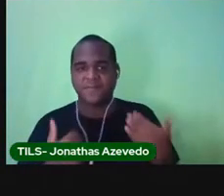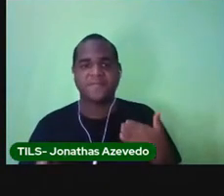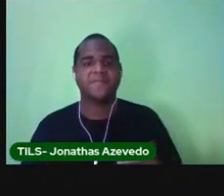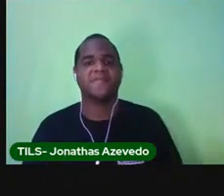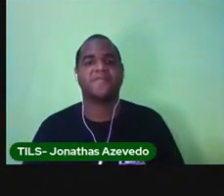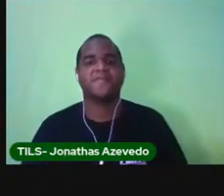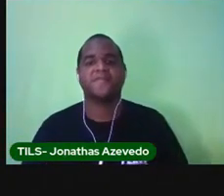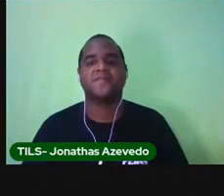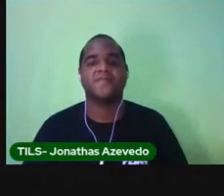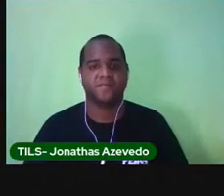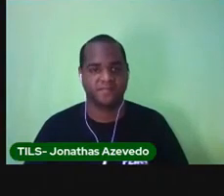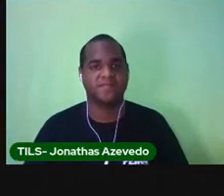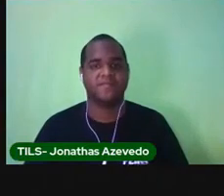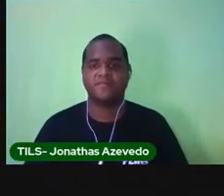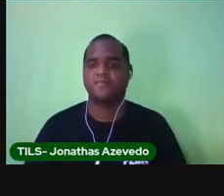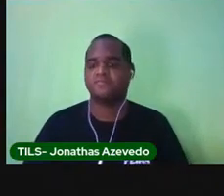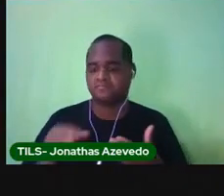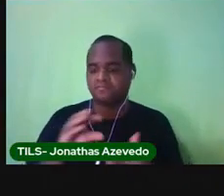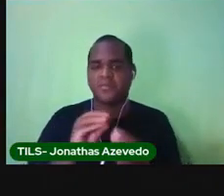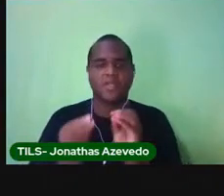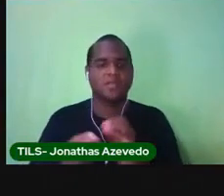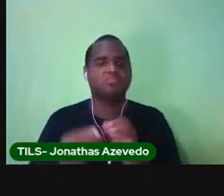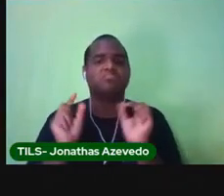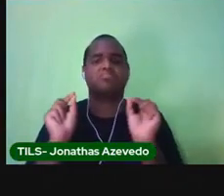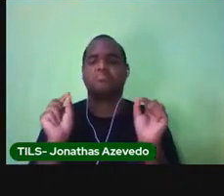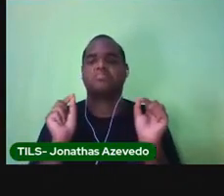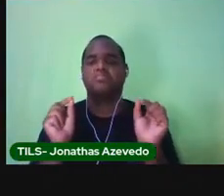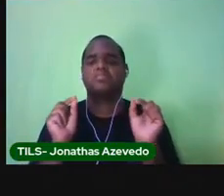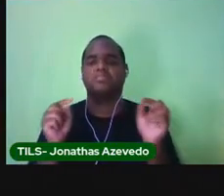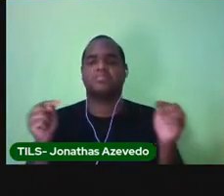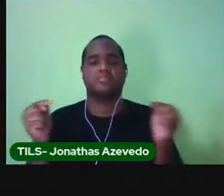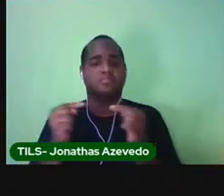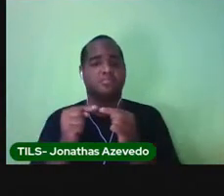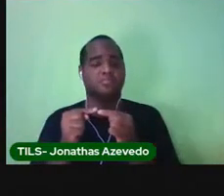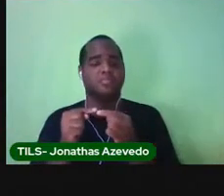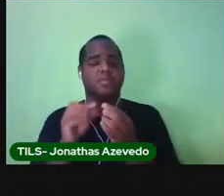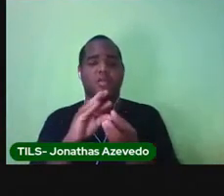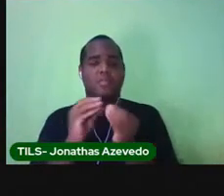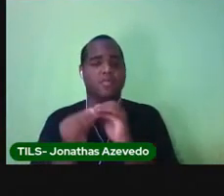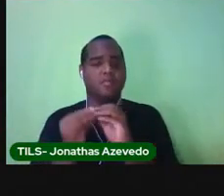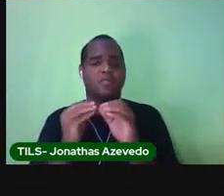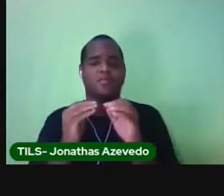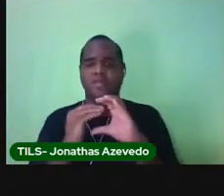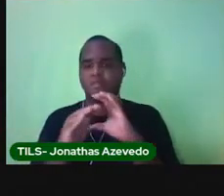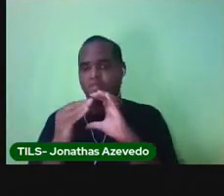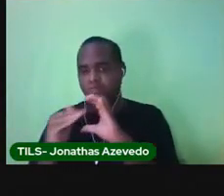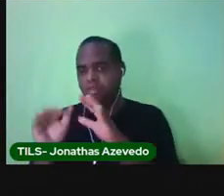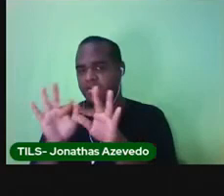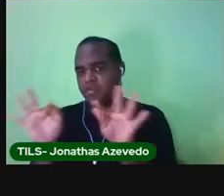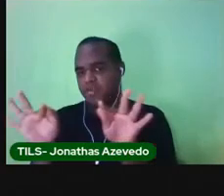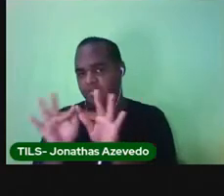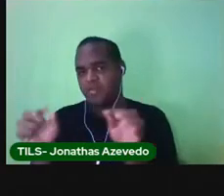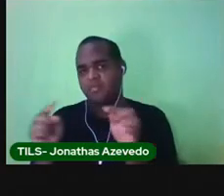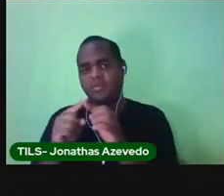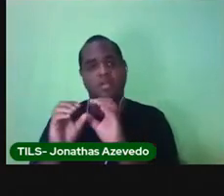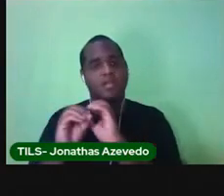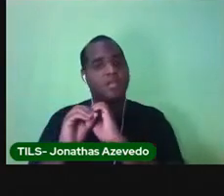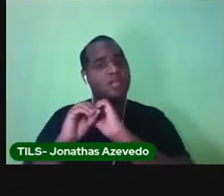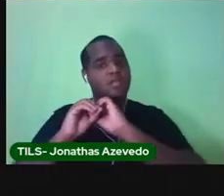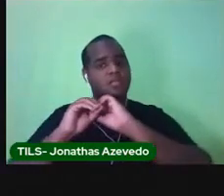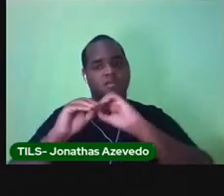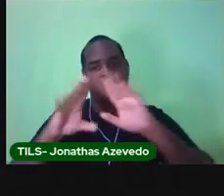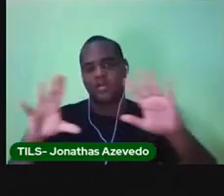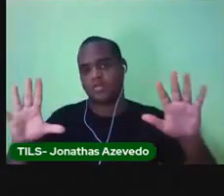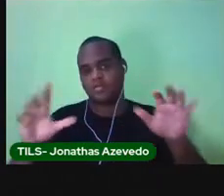O que são os bilhetes, Pró? Os bilhetes são mensagens simples e curtas escritas de